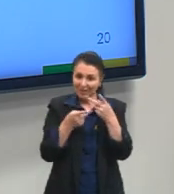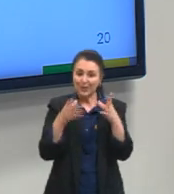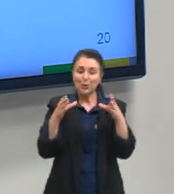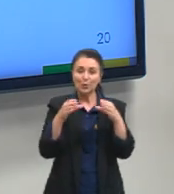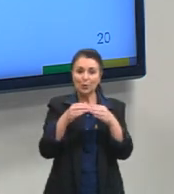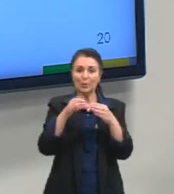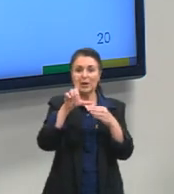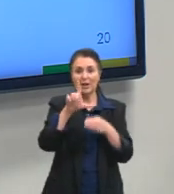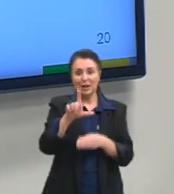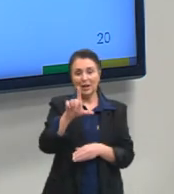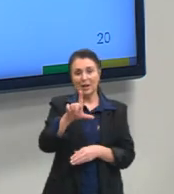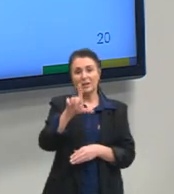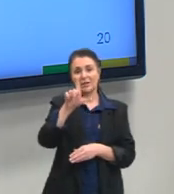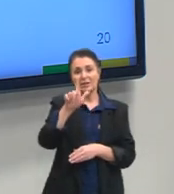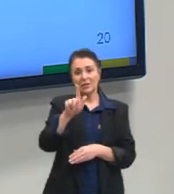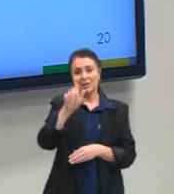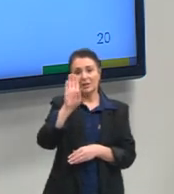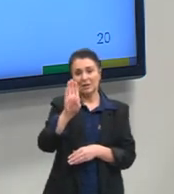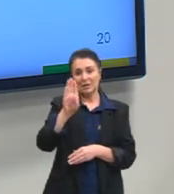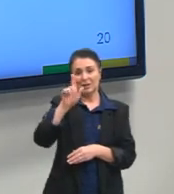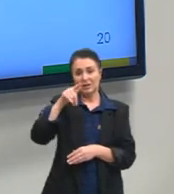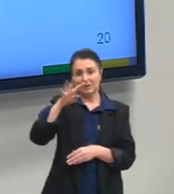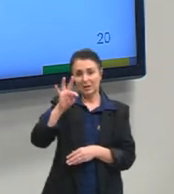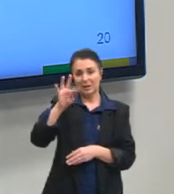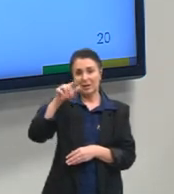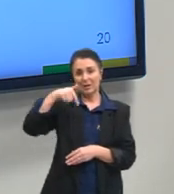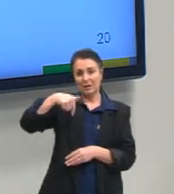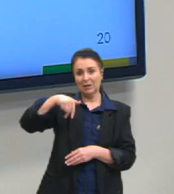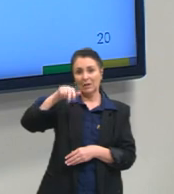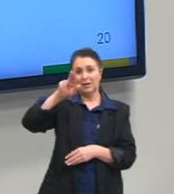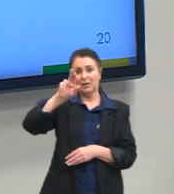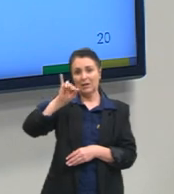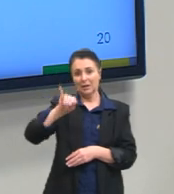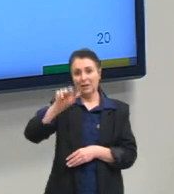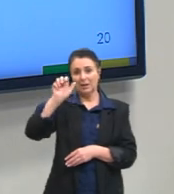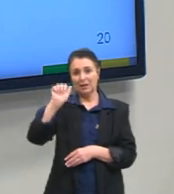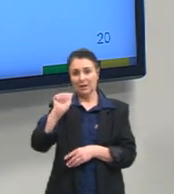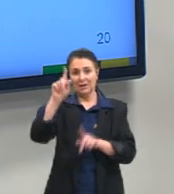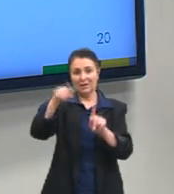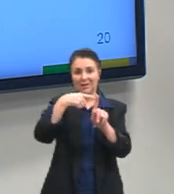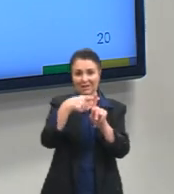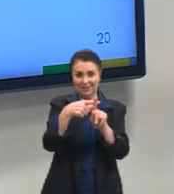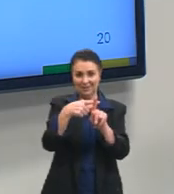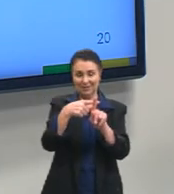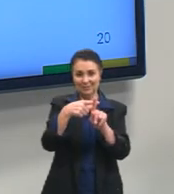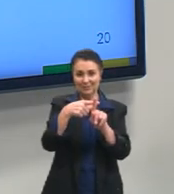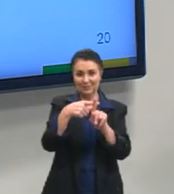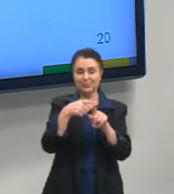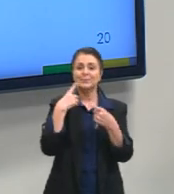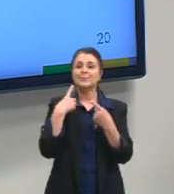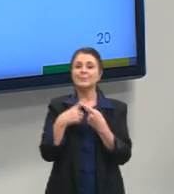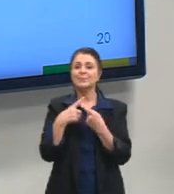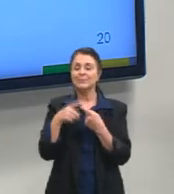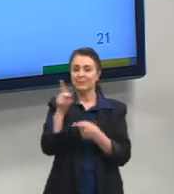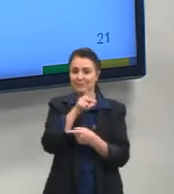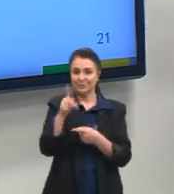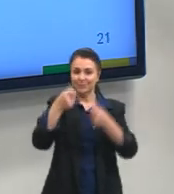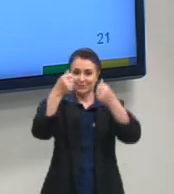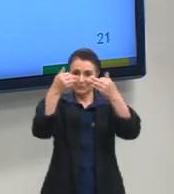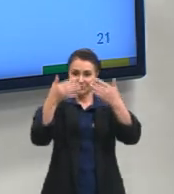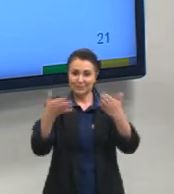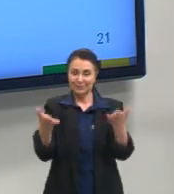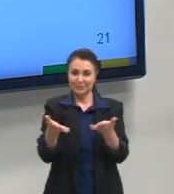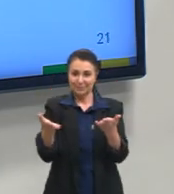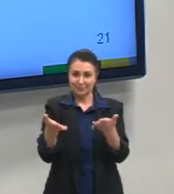desse campo gigantesco que a gente tem de estudos sobre gênero. Por que eu quero falar isso para vocês?